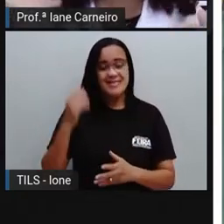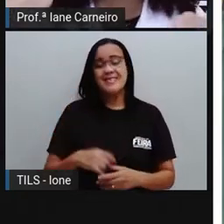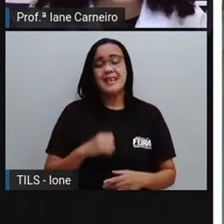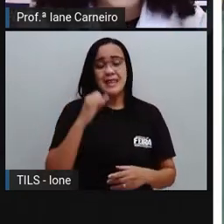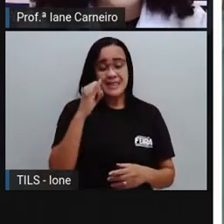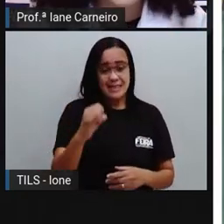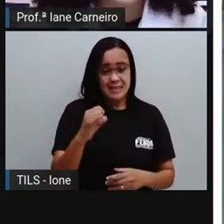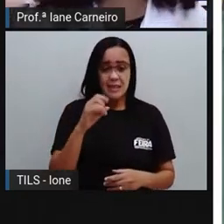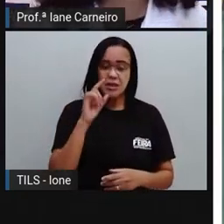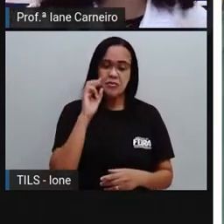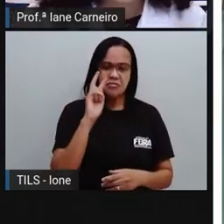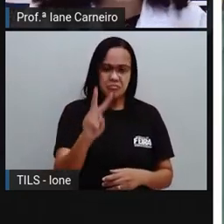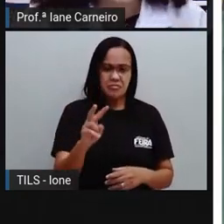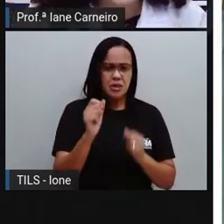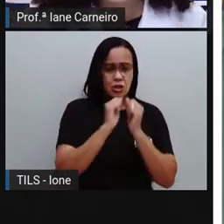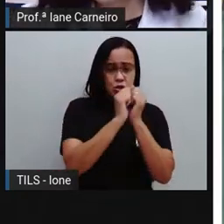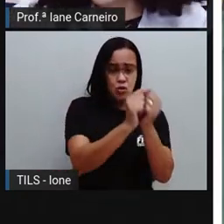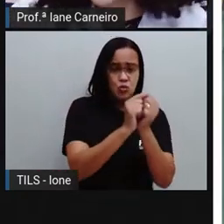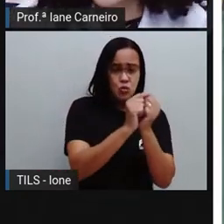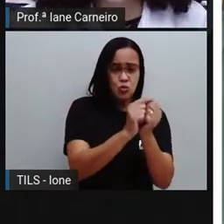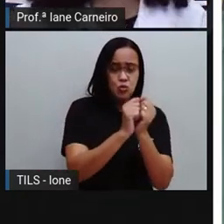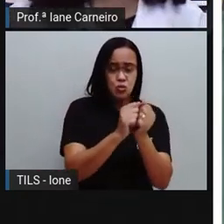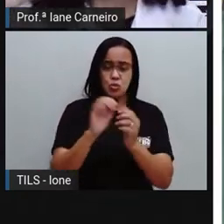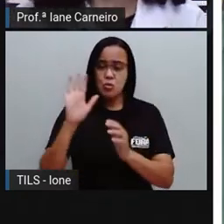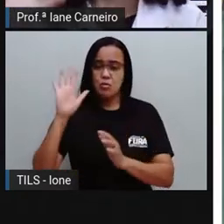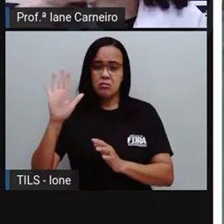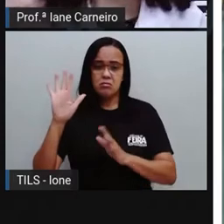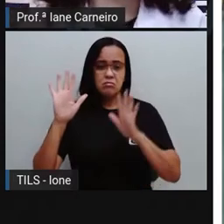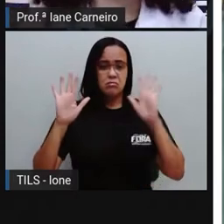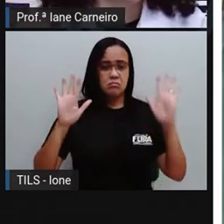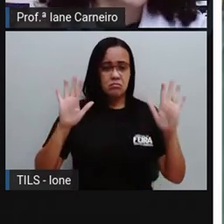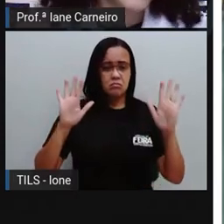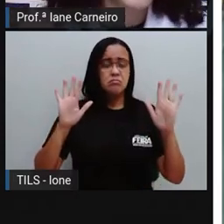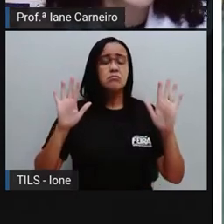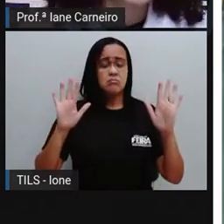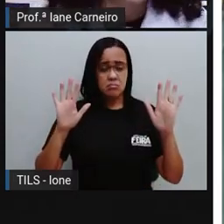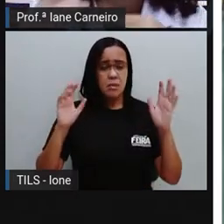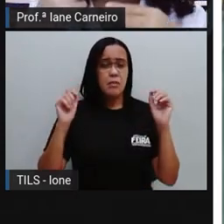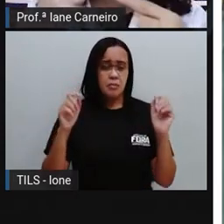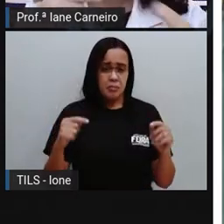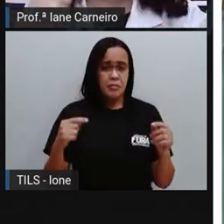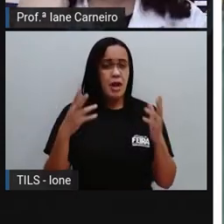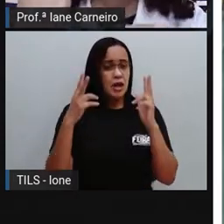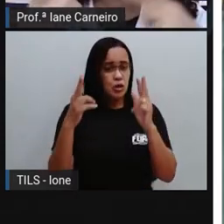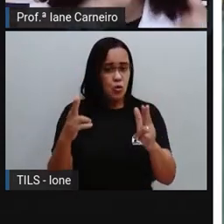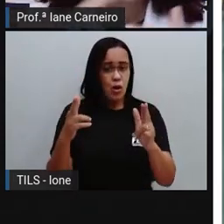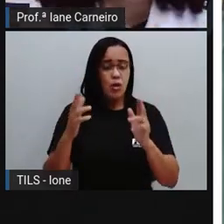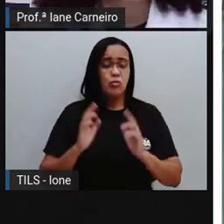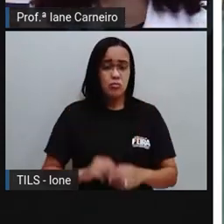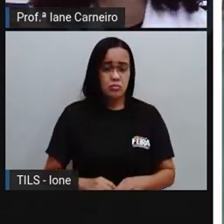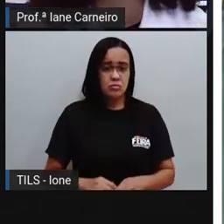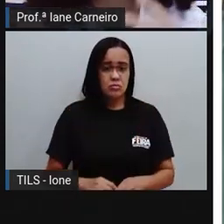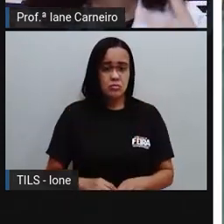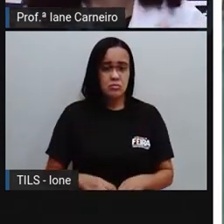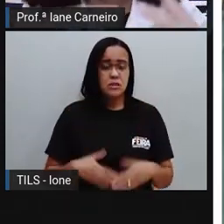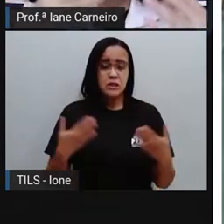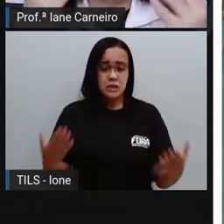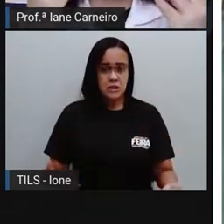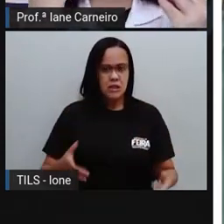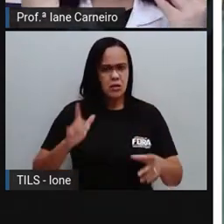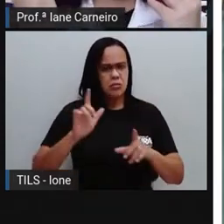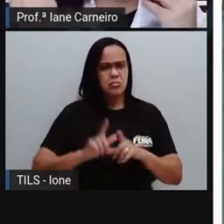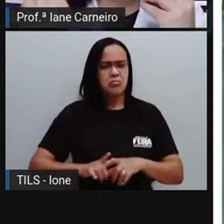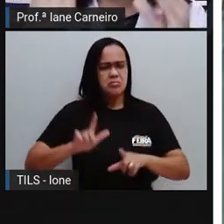conseguiria ver a minha mão direita e você conseguiria também sinalizar a sua mão direita. Quando a gente grava aqui na televisão, né?